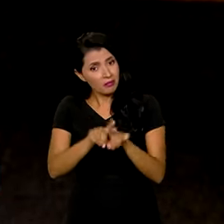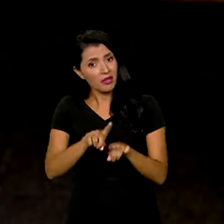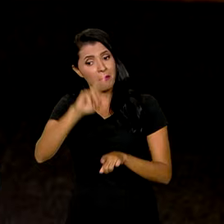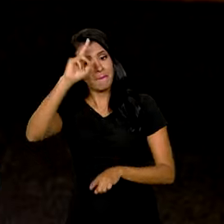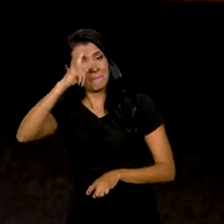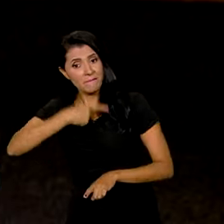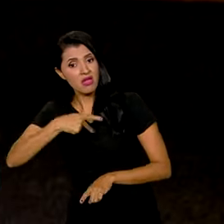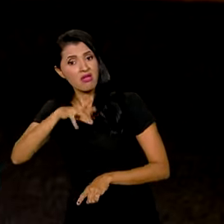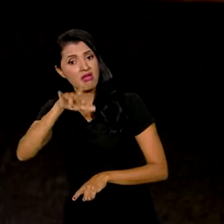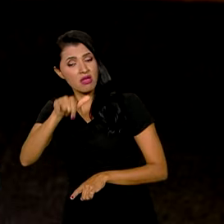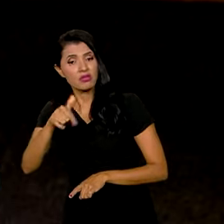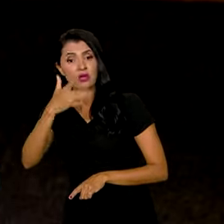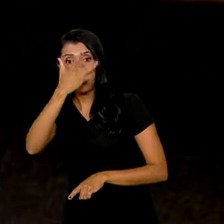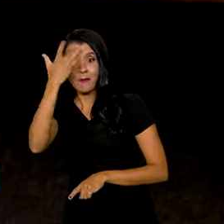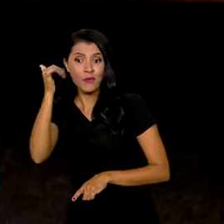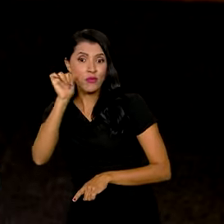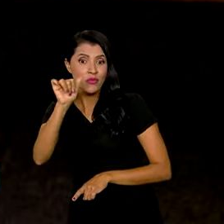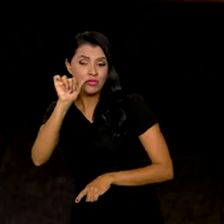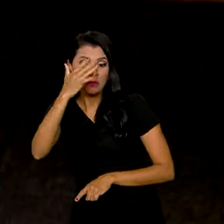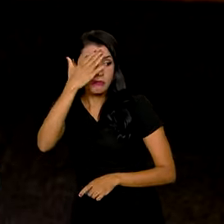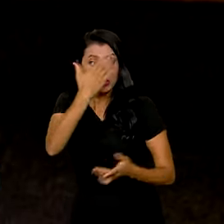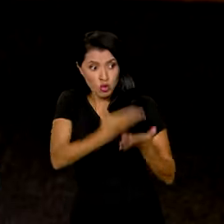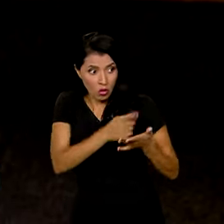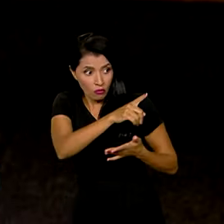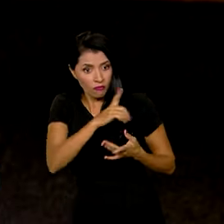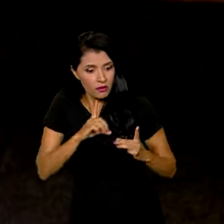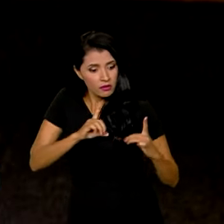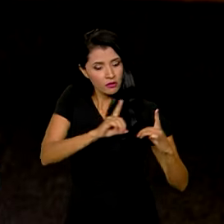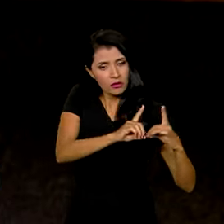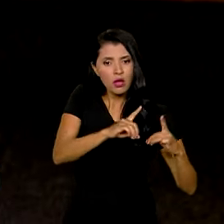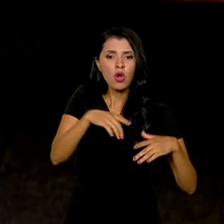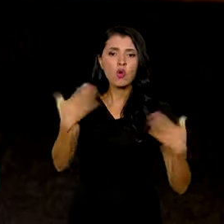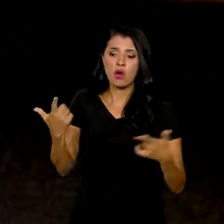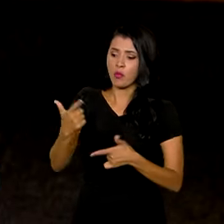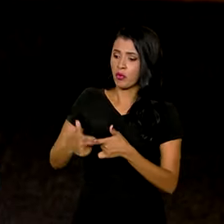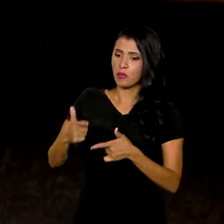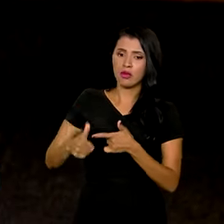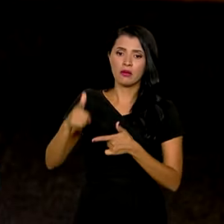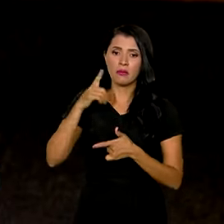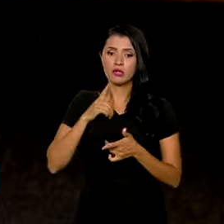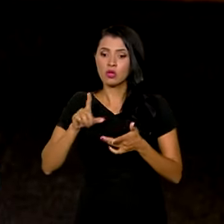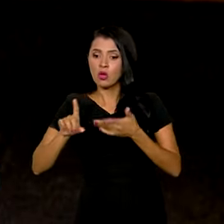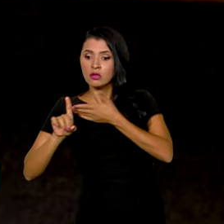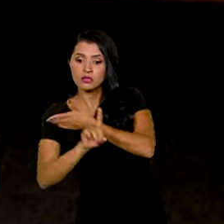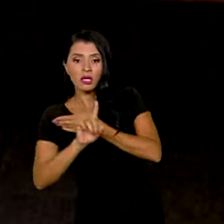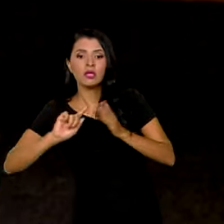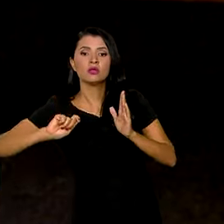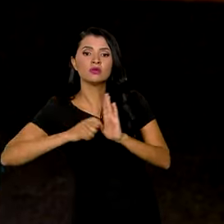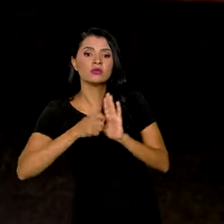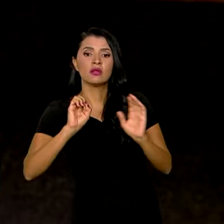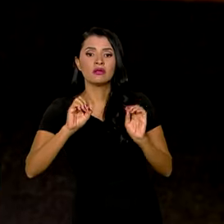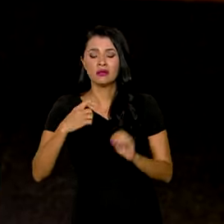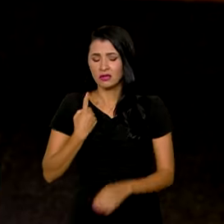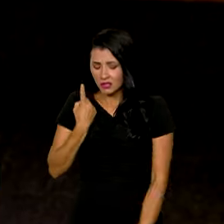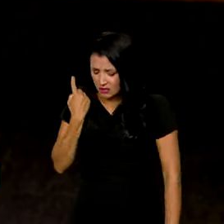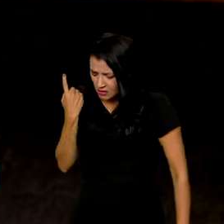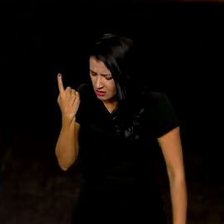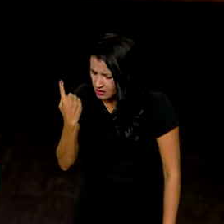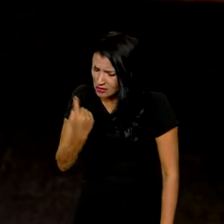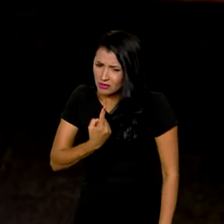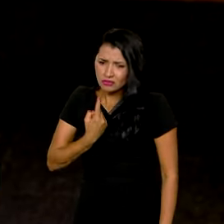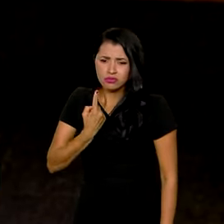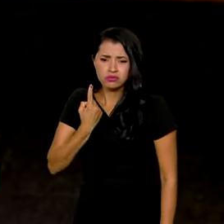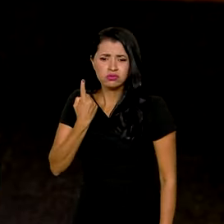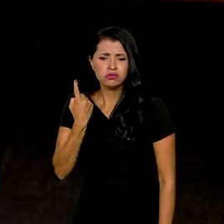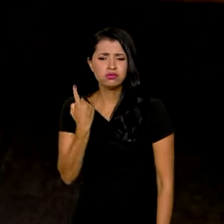pessoal. A mulher precisa ter em quem confiar. Qual é o problema da mulher não sair e não denunciar? É a solidão. A